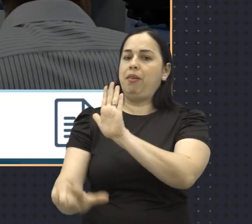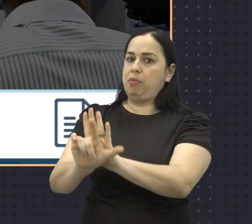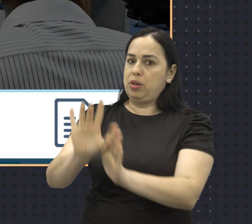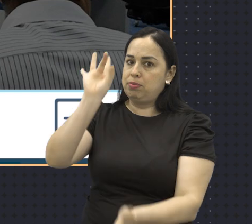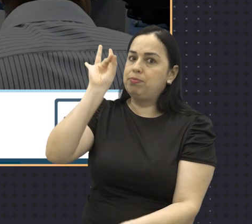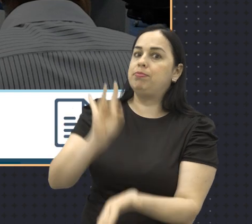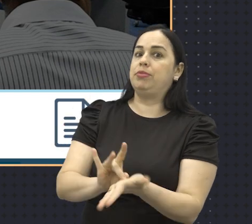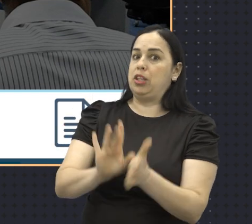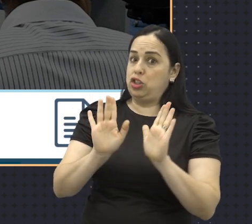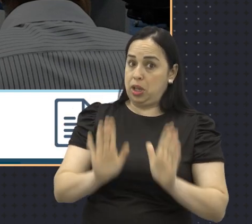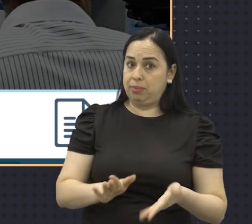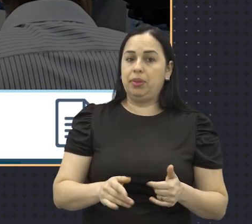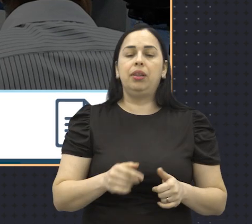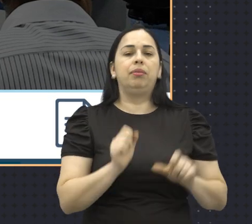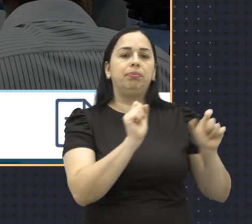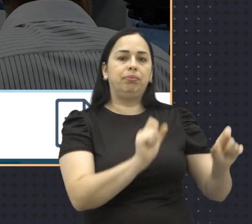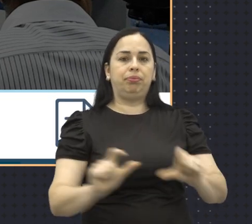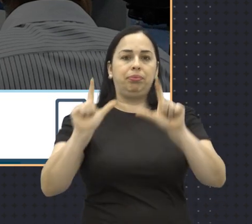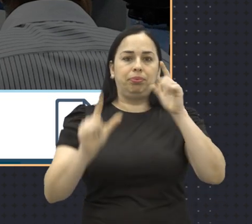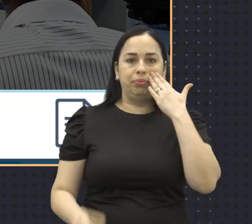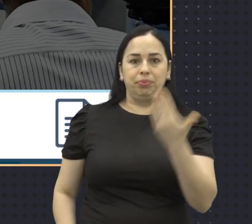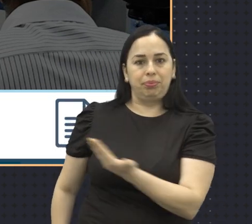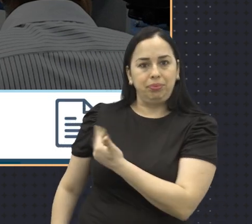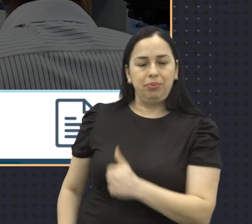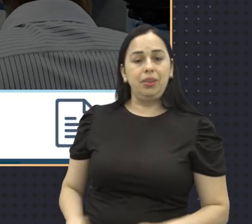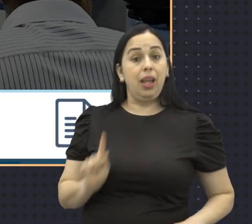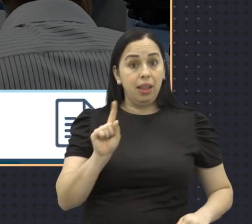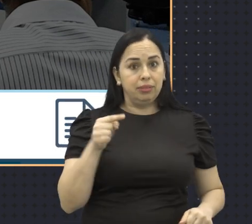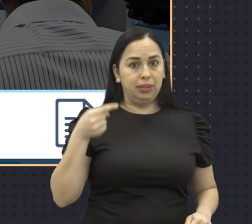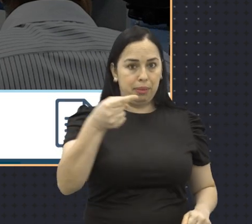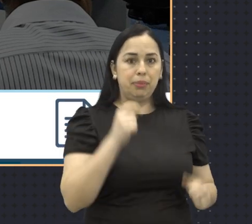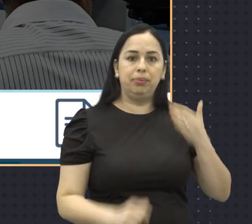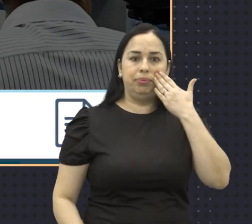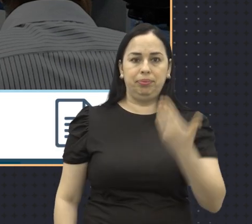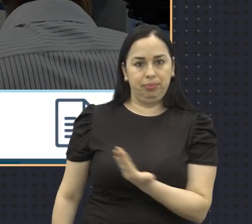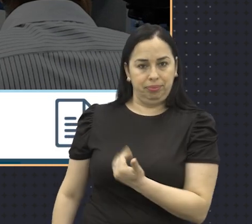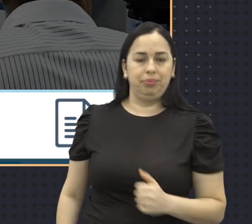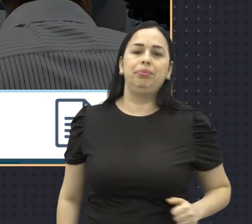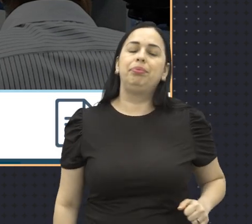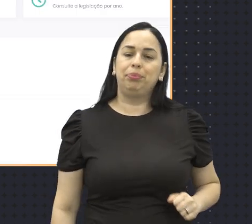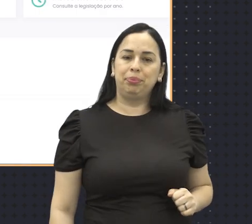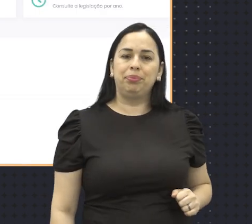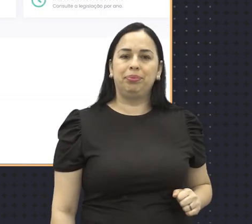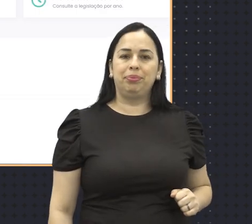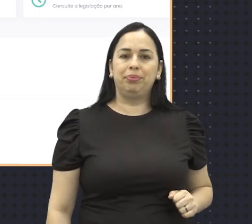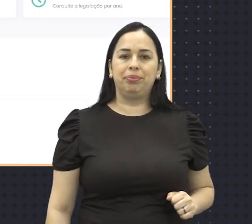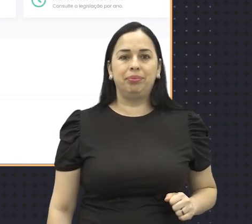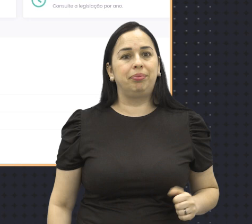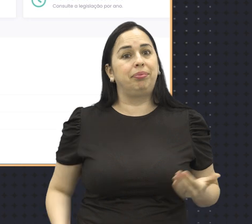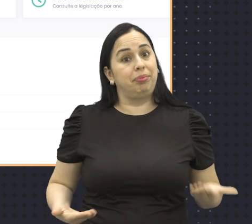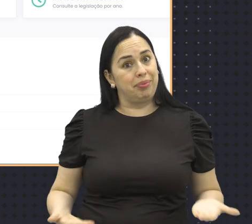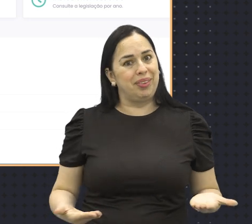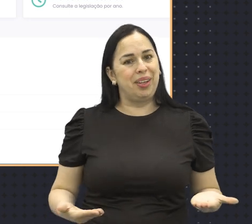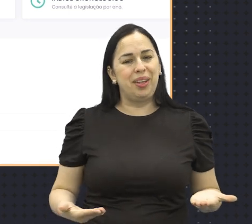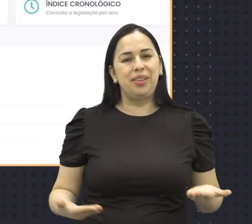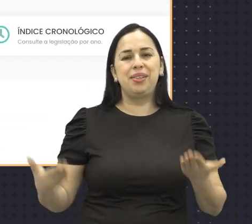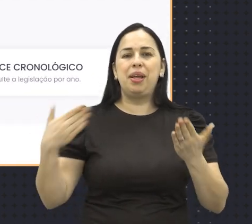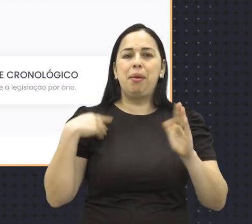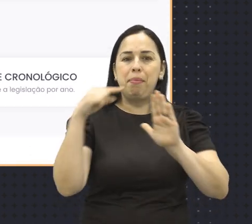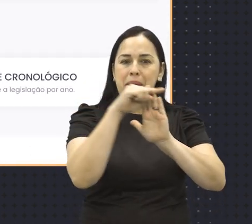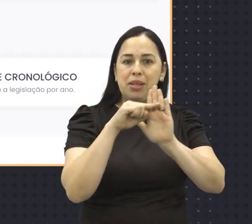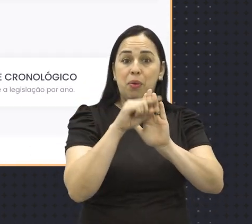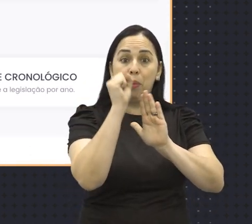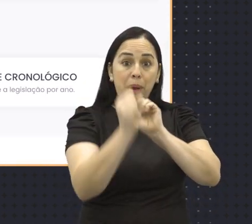estão em vigor em São José. Basta clicar em Atividade Legislativa depois em Legislação Municipal. Aí é só